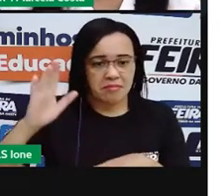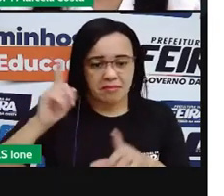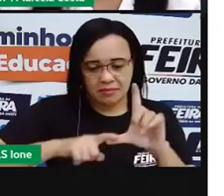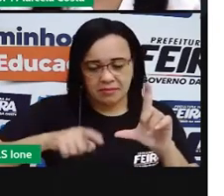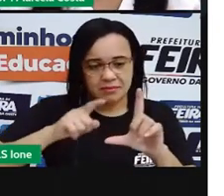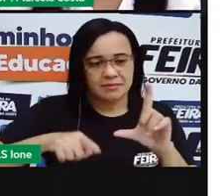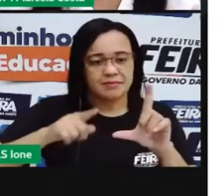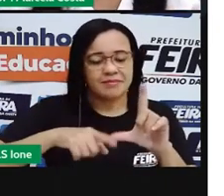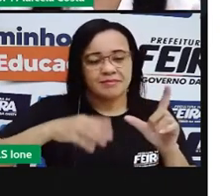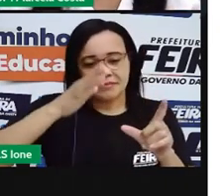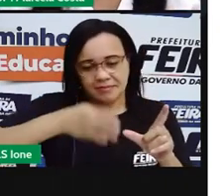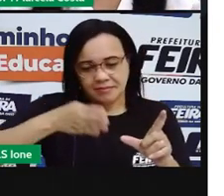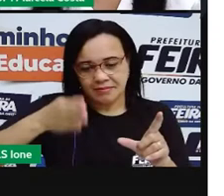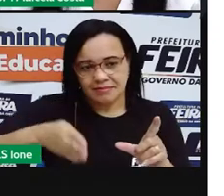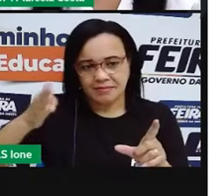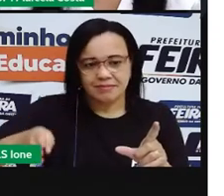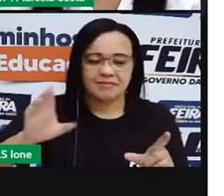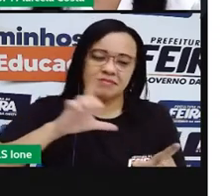de filas.